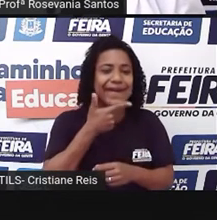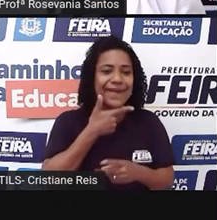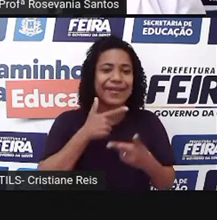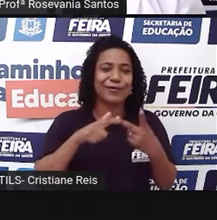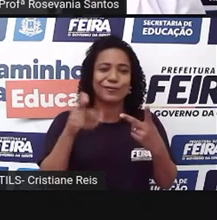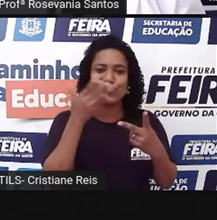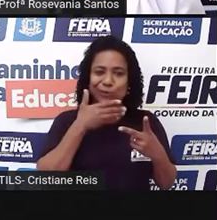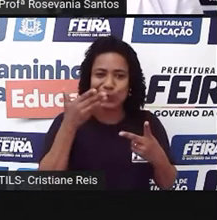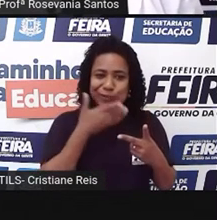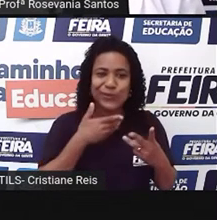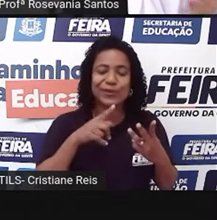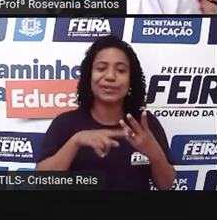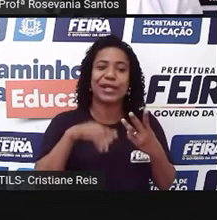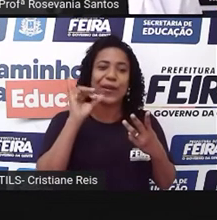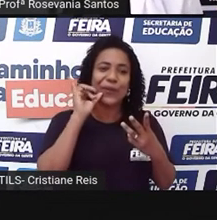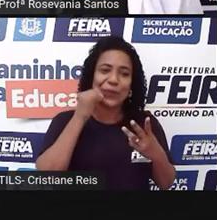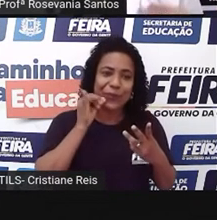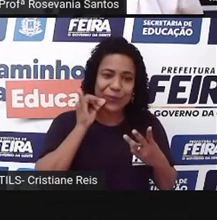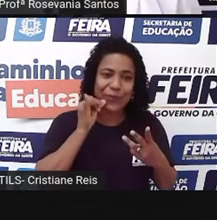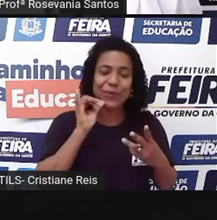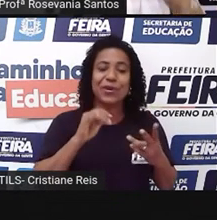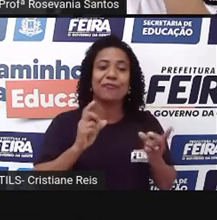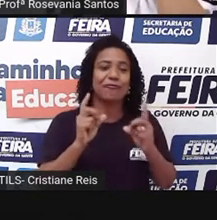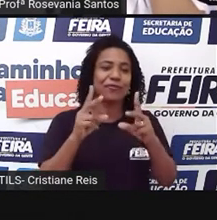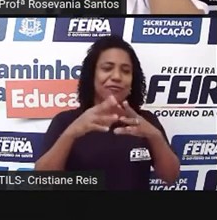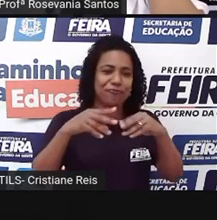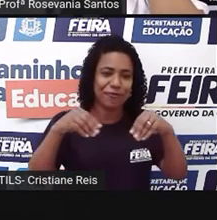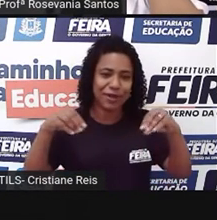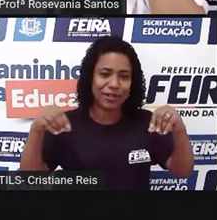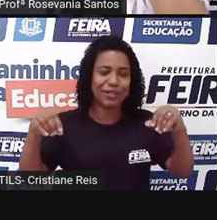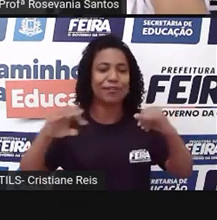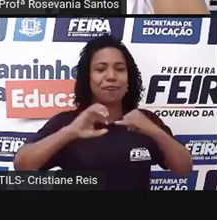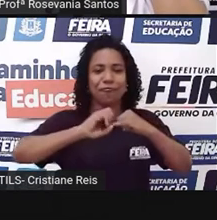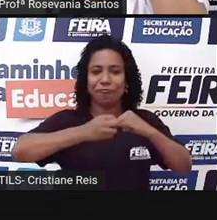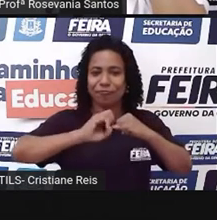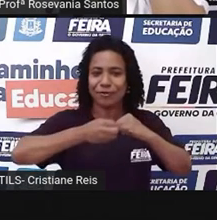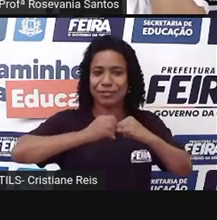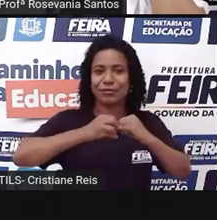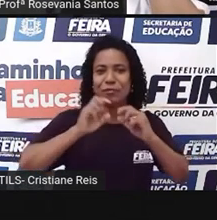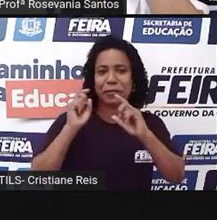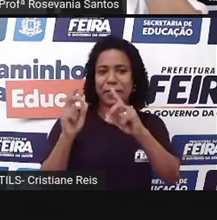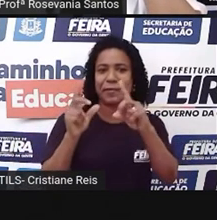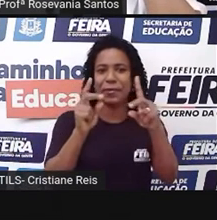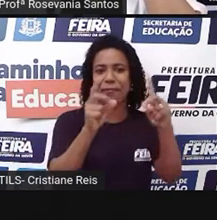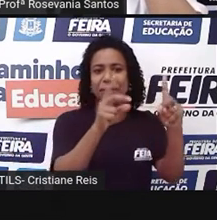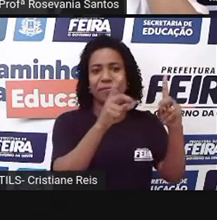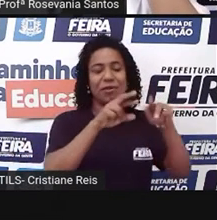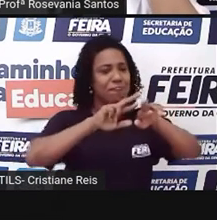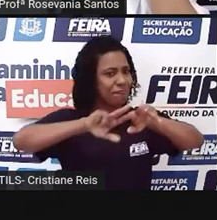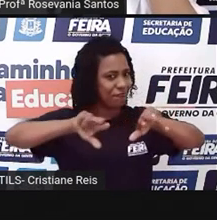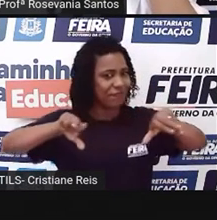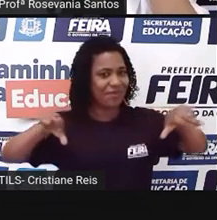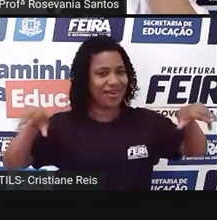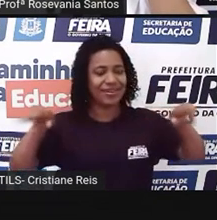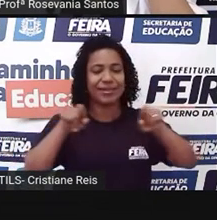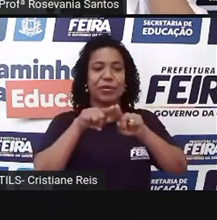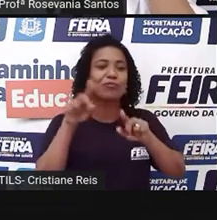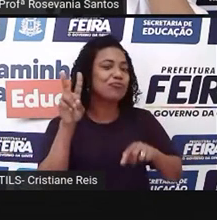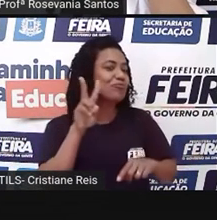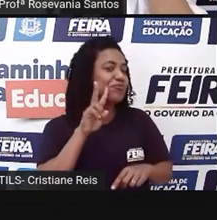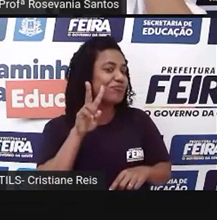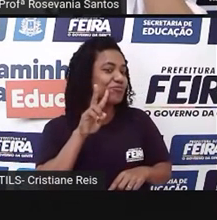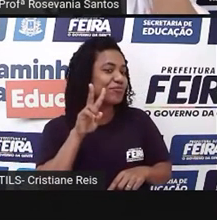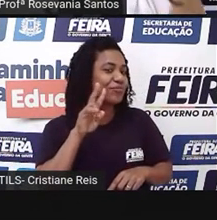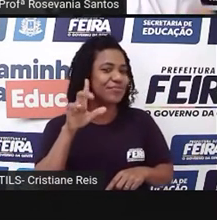também o mercado que vende farinha, feijão, essas coisas assim, né? Além das verdurinhas também. Mas tem toda essa